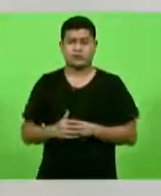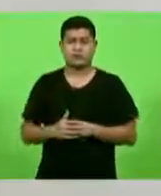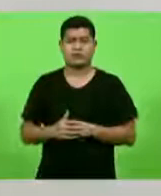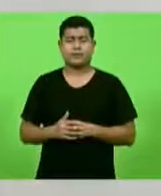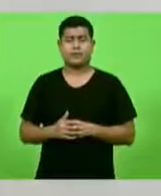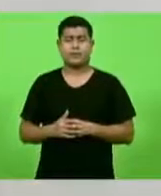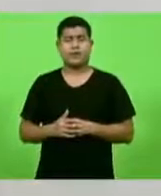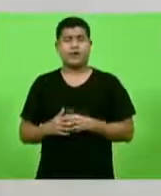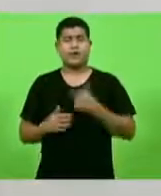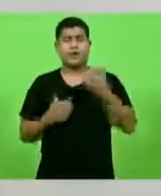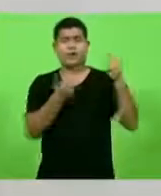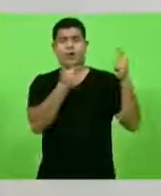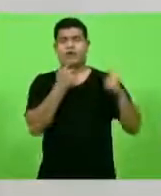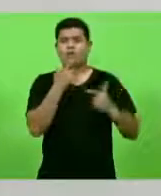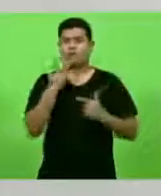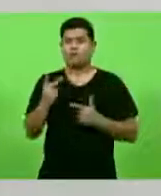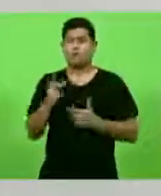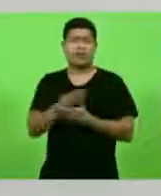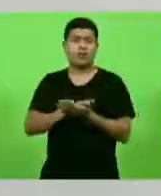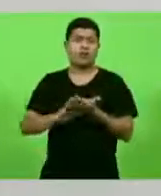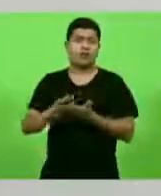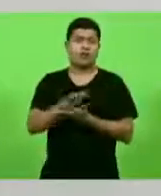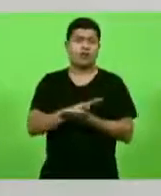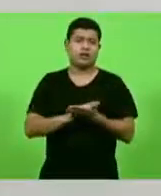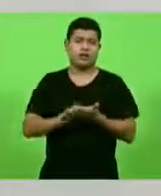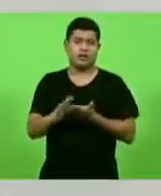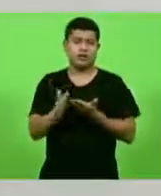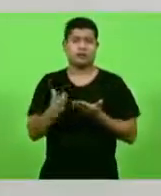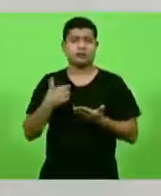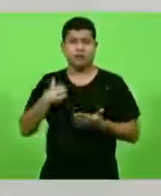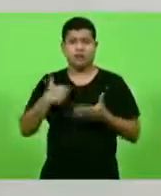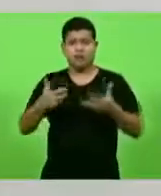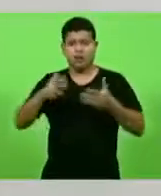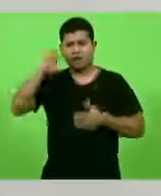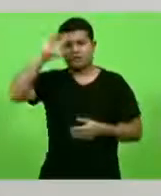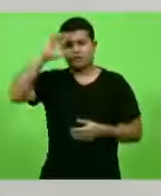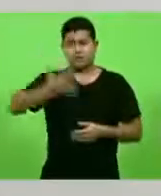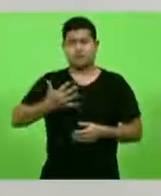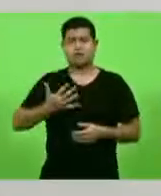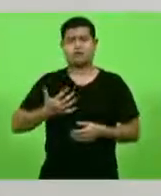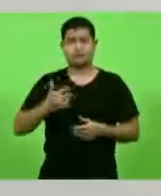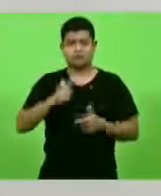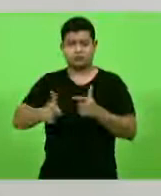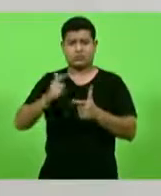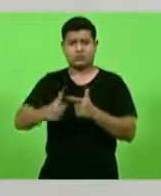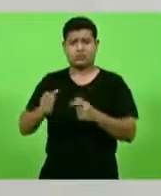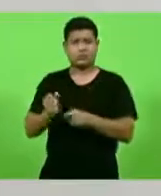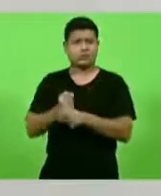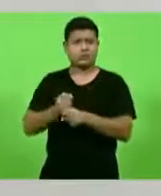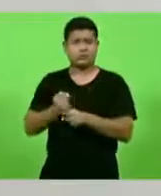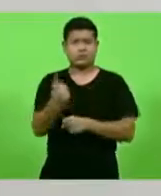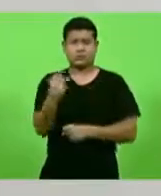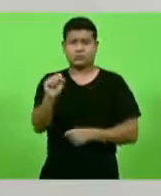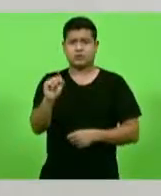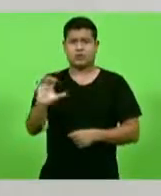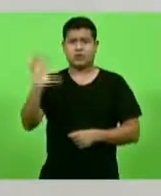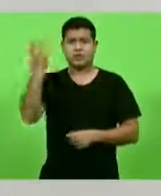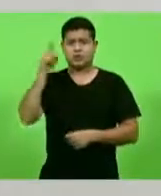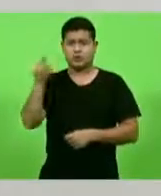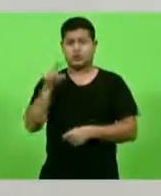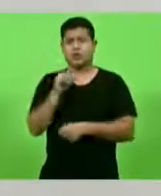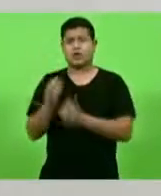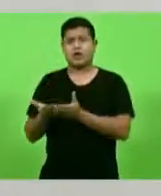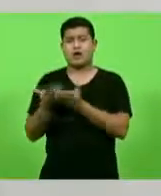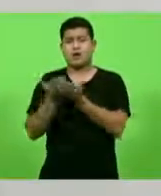ninguém fala nada. Mas eu estou aqui para resolver esse problema de 18 anos que acontece no Porto de São Francisco